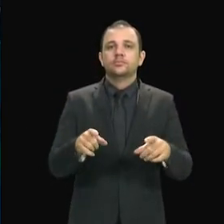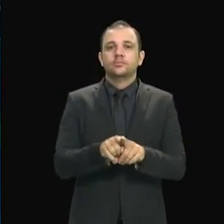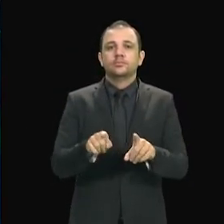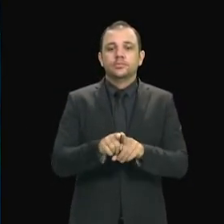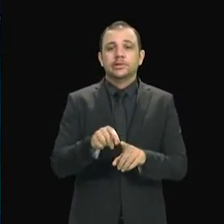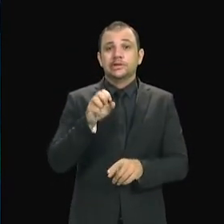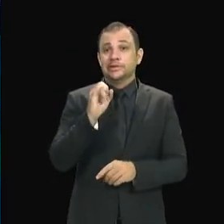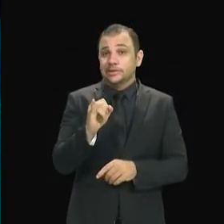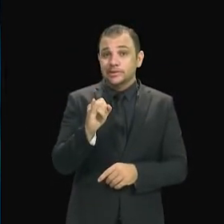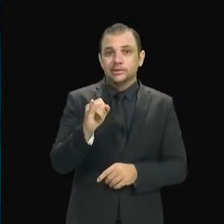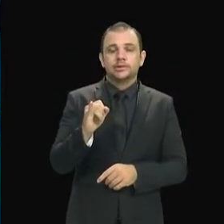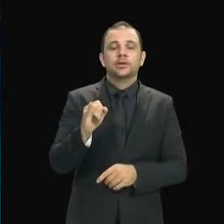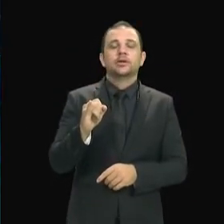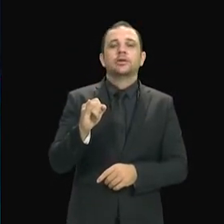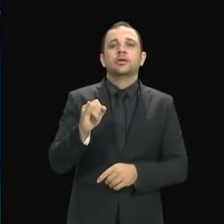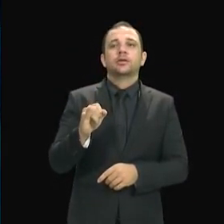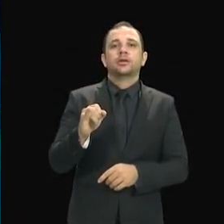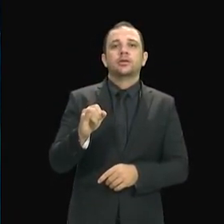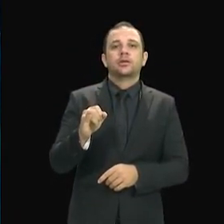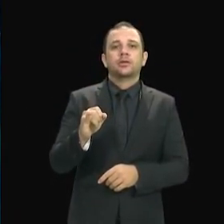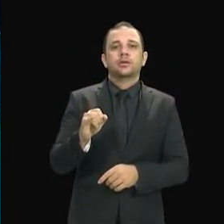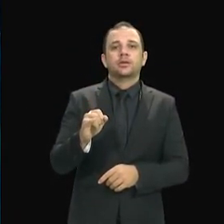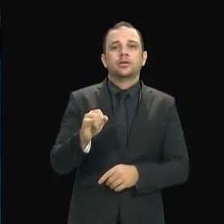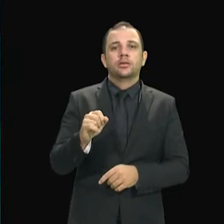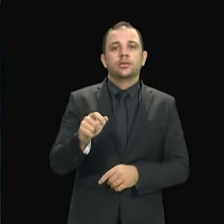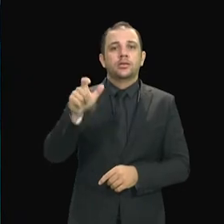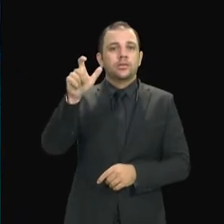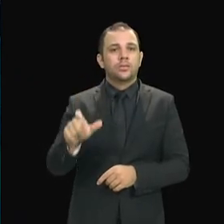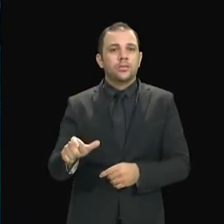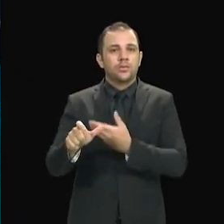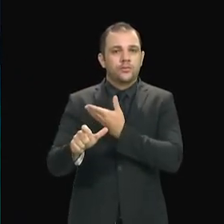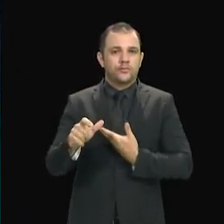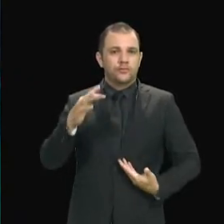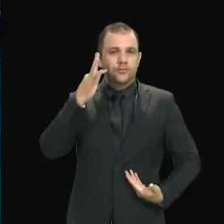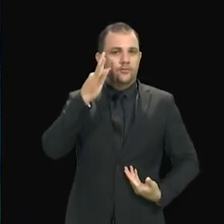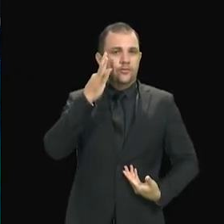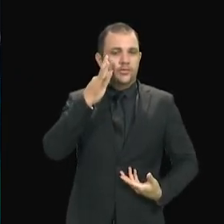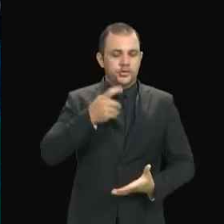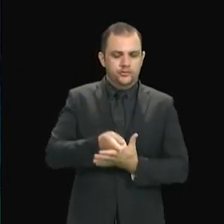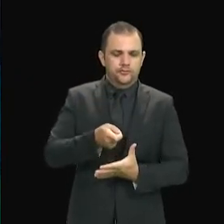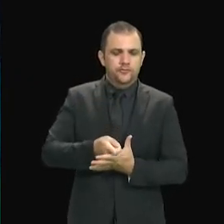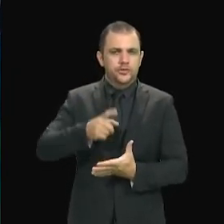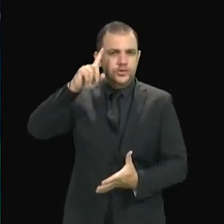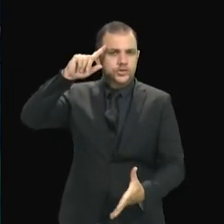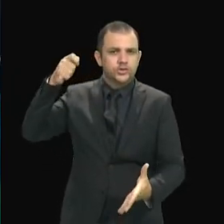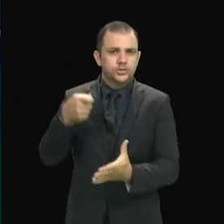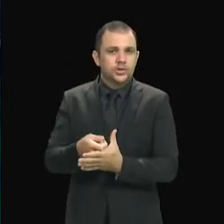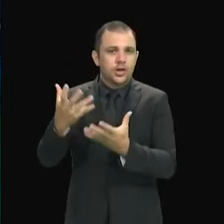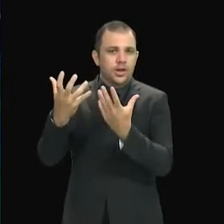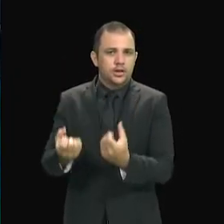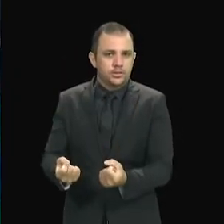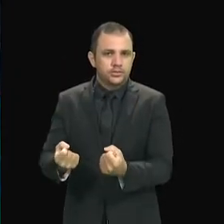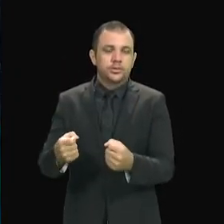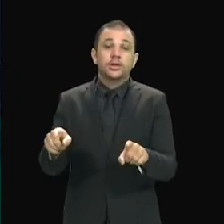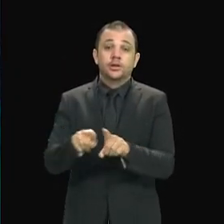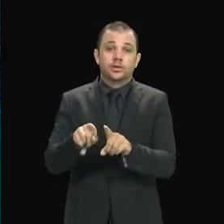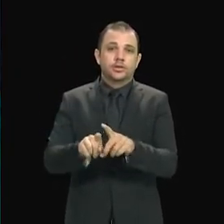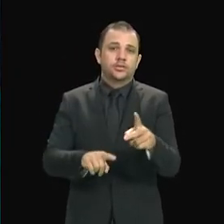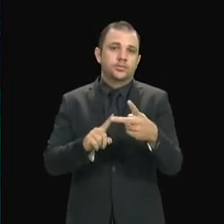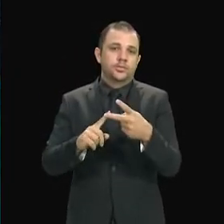fosse o acolhimento, a determinação, a firmeza do governador Flavidino e do vice-governador Carlos Grendão,